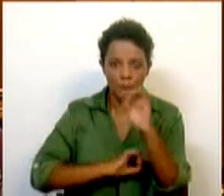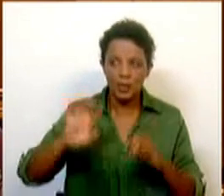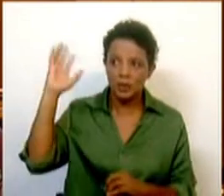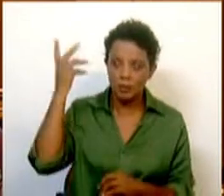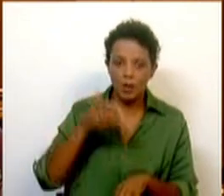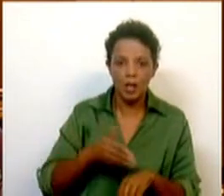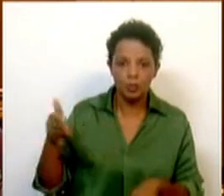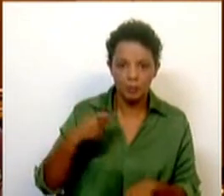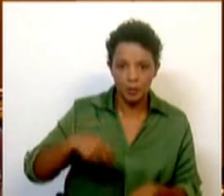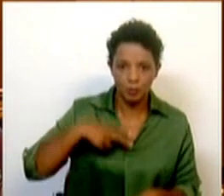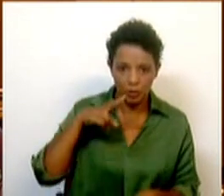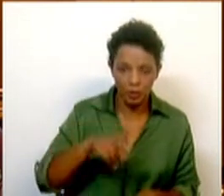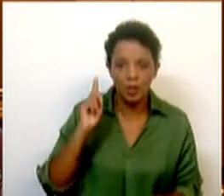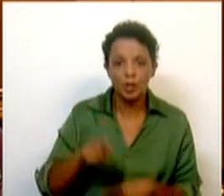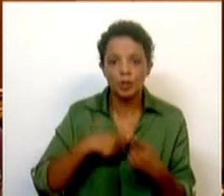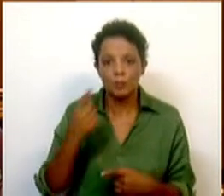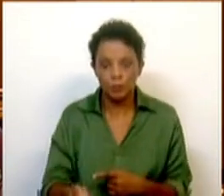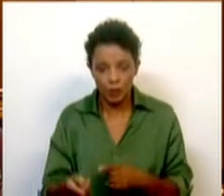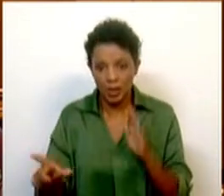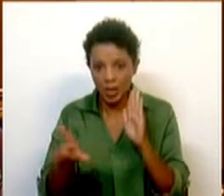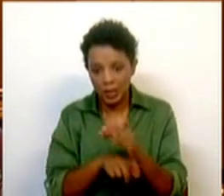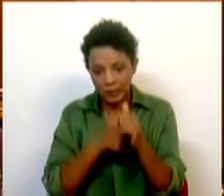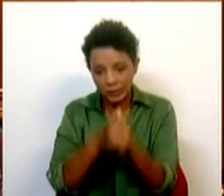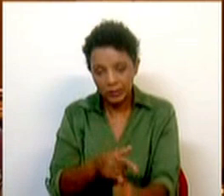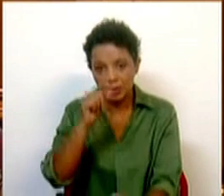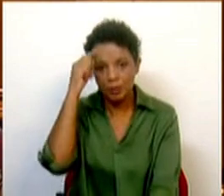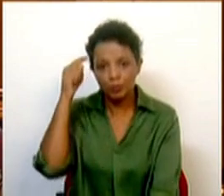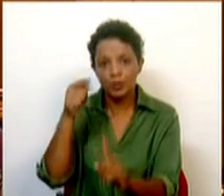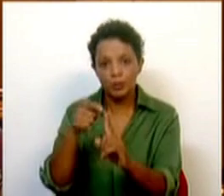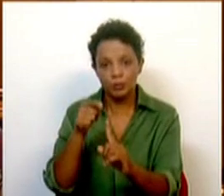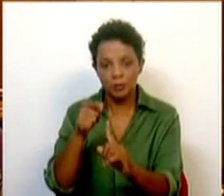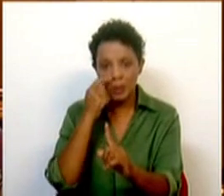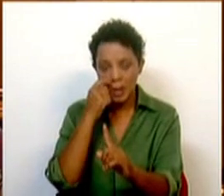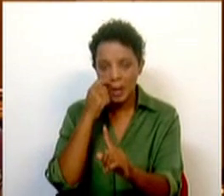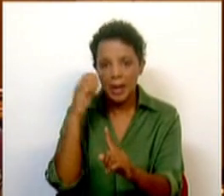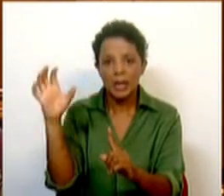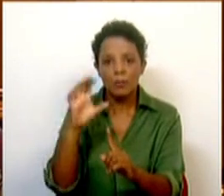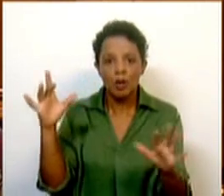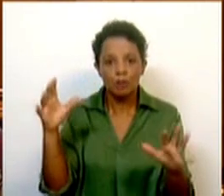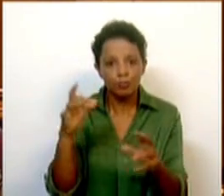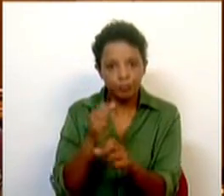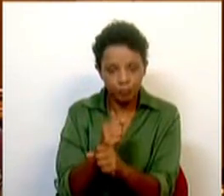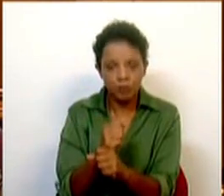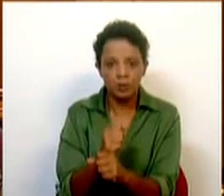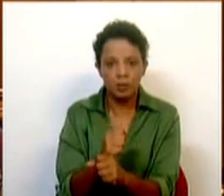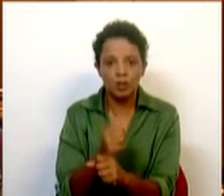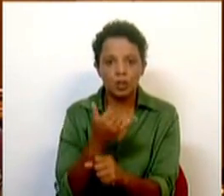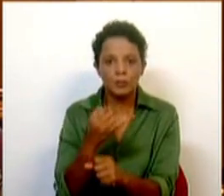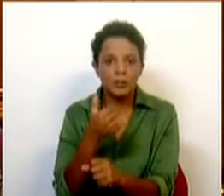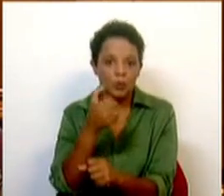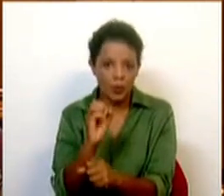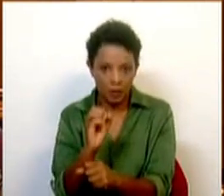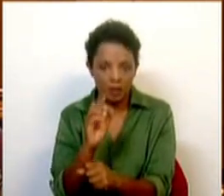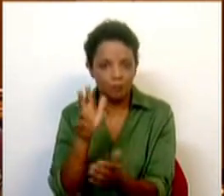durante a presidência portuguesa e depois em concretização dessa lei e do objetivo foi fixado neutralidade carbónica em 2050.